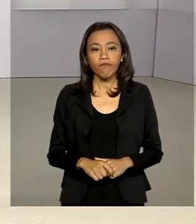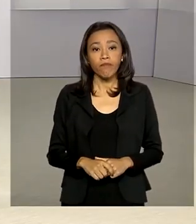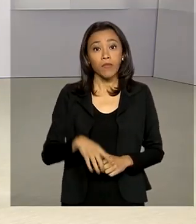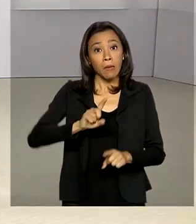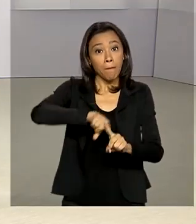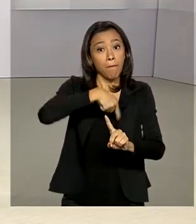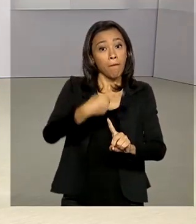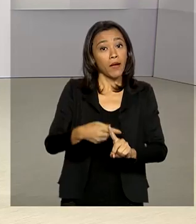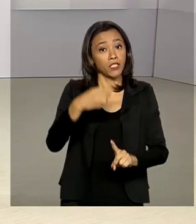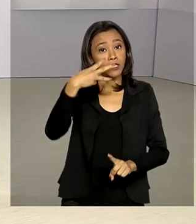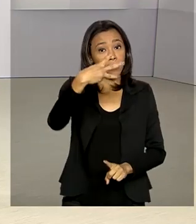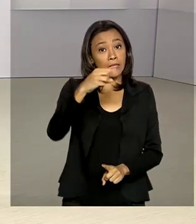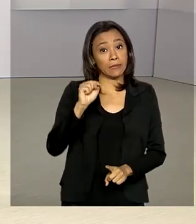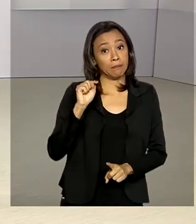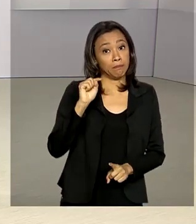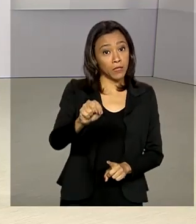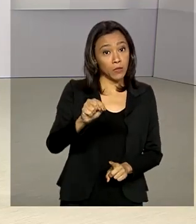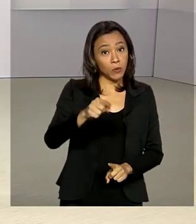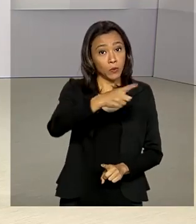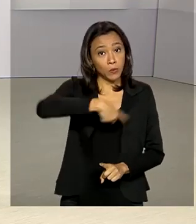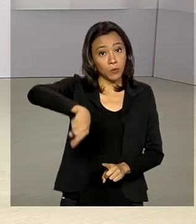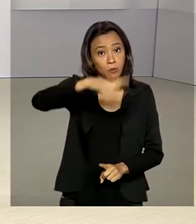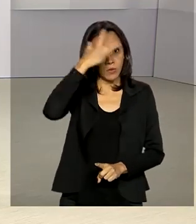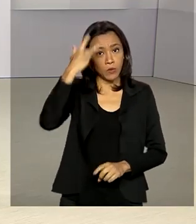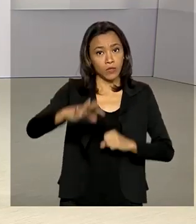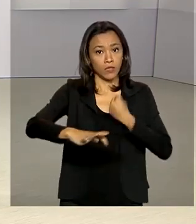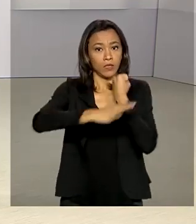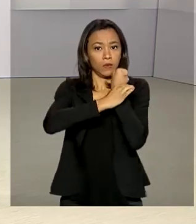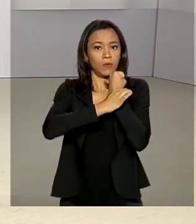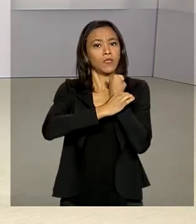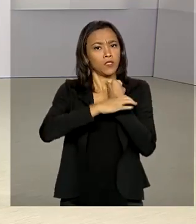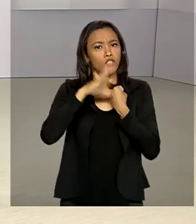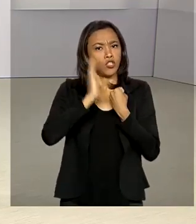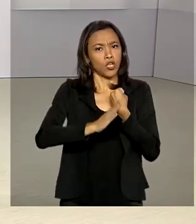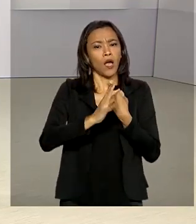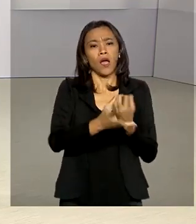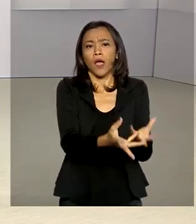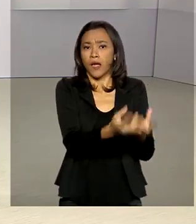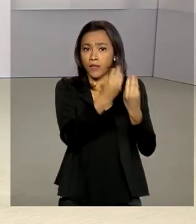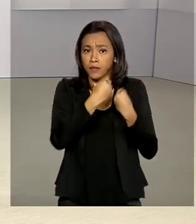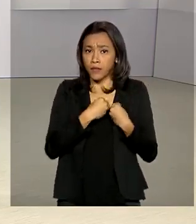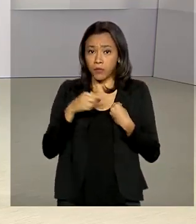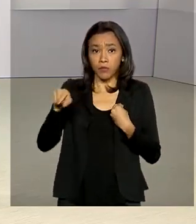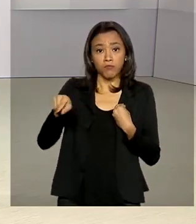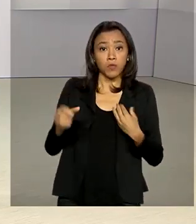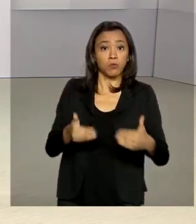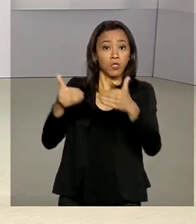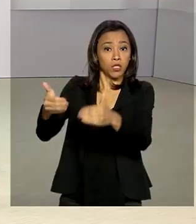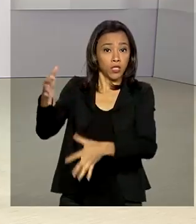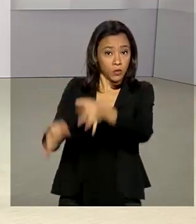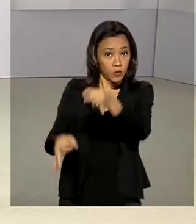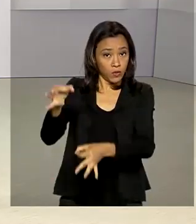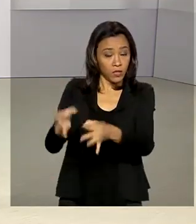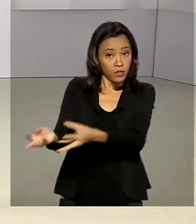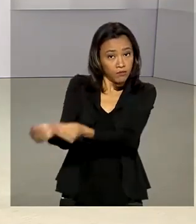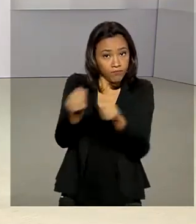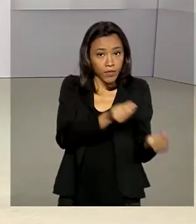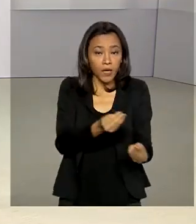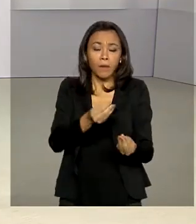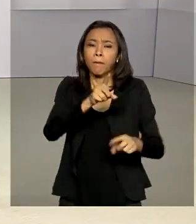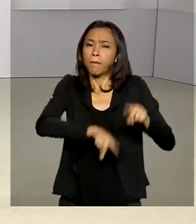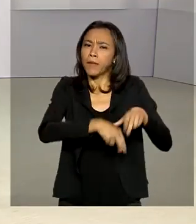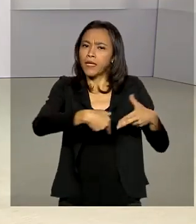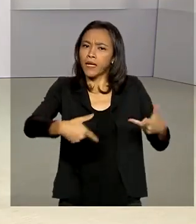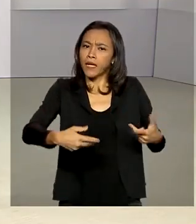Mais de 3 mil agentes de segurança pública começam a receber do Ministério da Justiça equipamentos de proteção